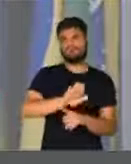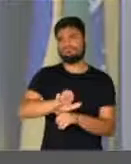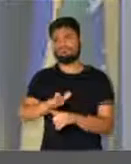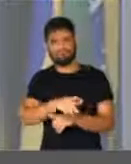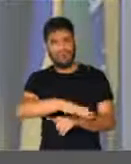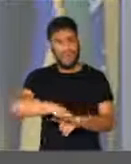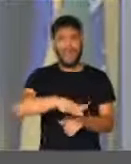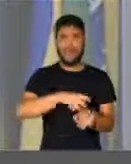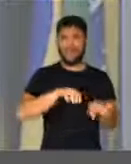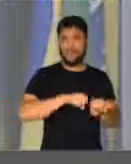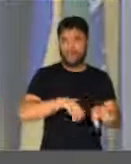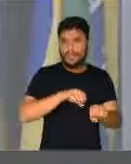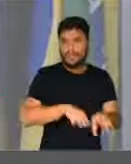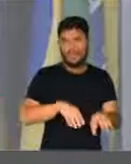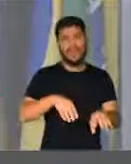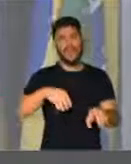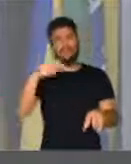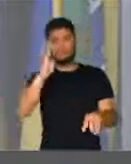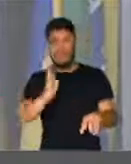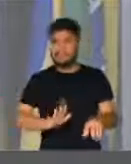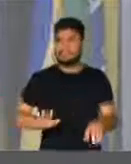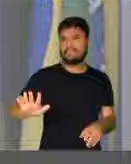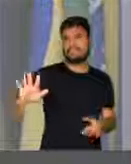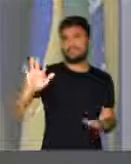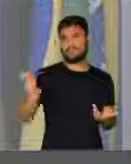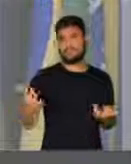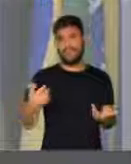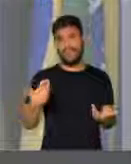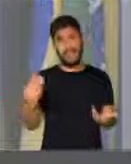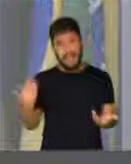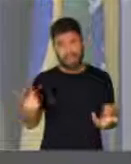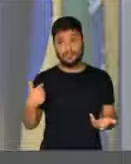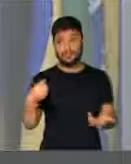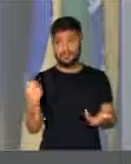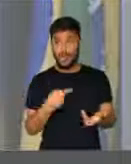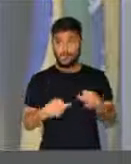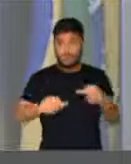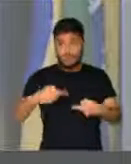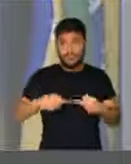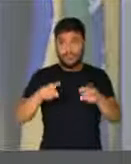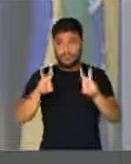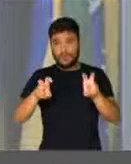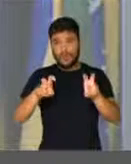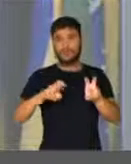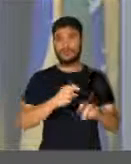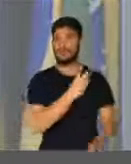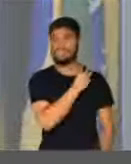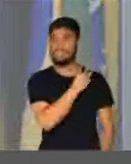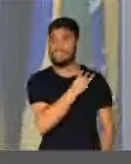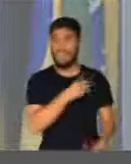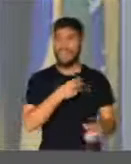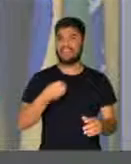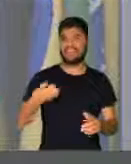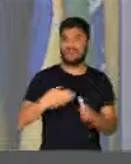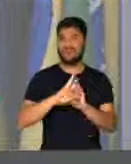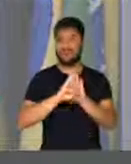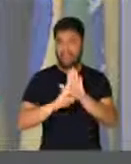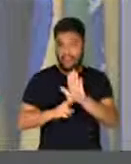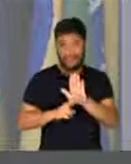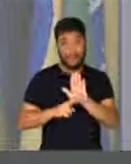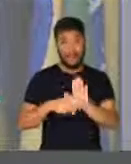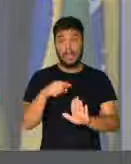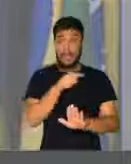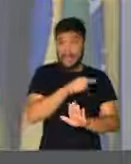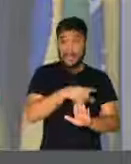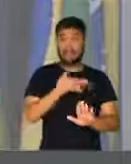educação, mas para o Brasil como um todo. Quando nós pegamos a questão do ensino médio, a reforma do ensino médio, ele que